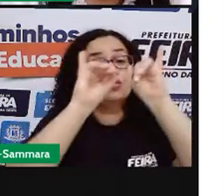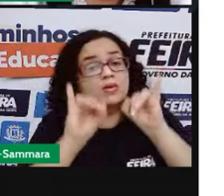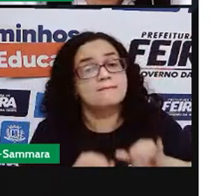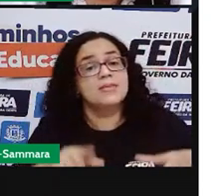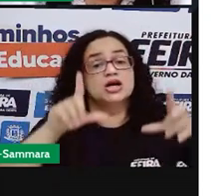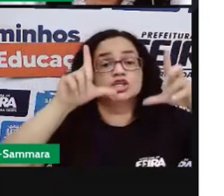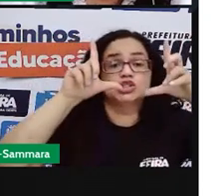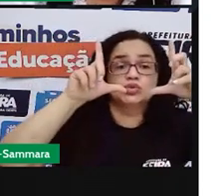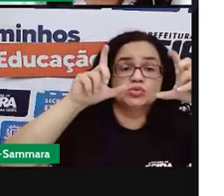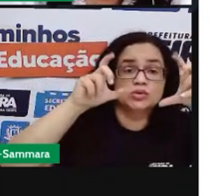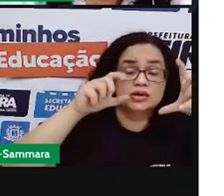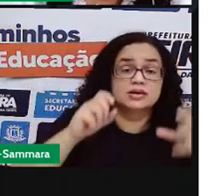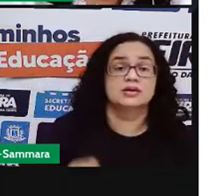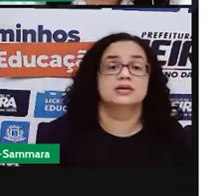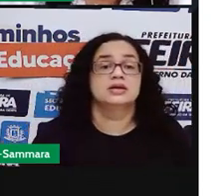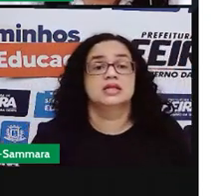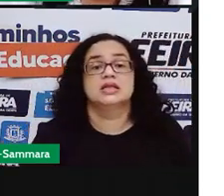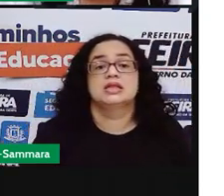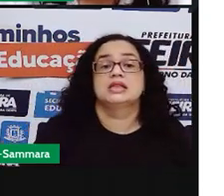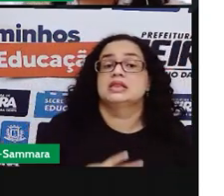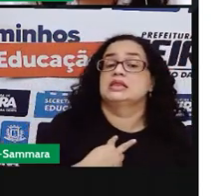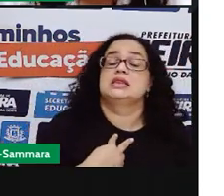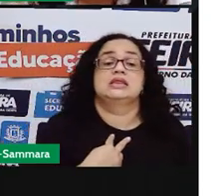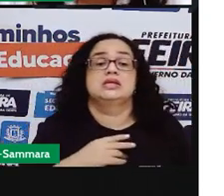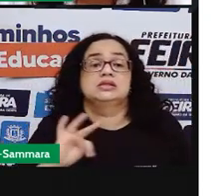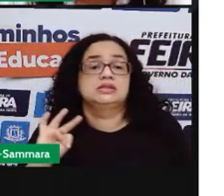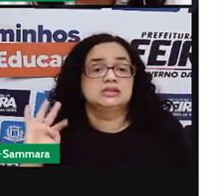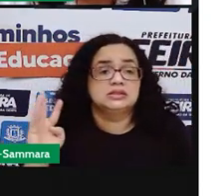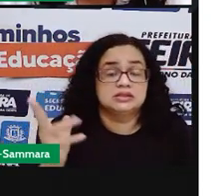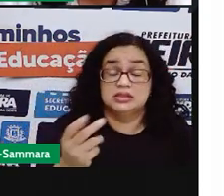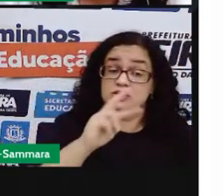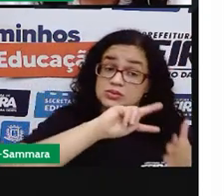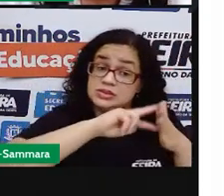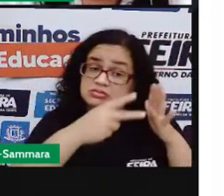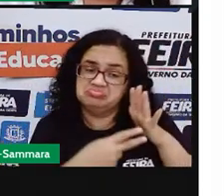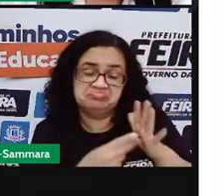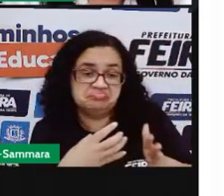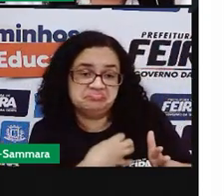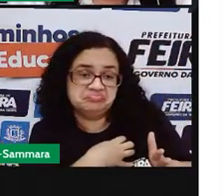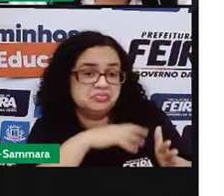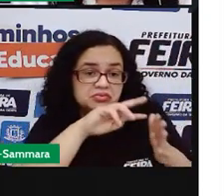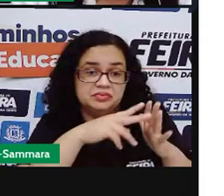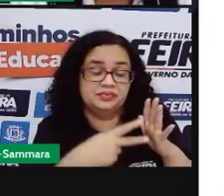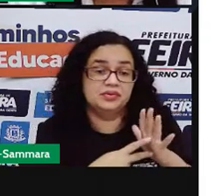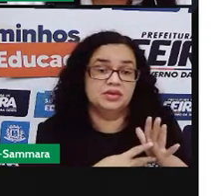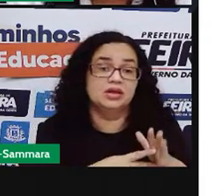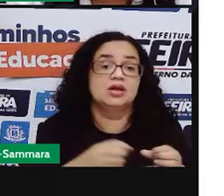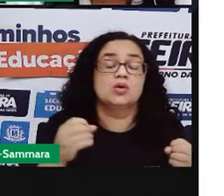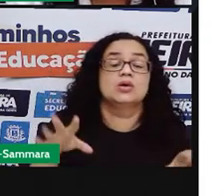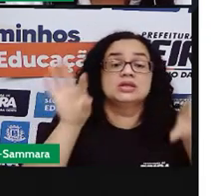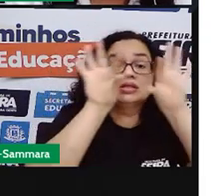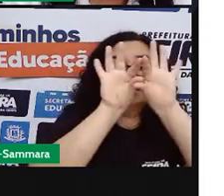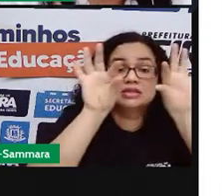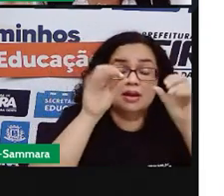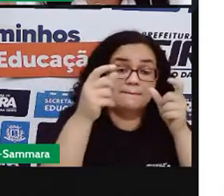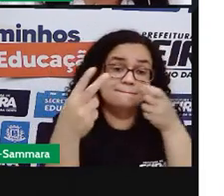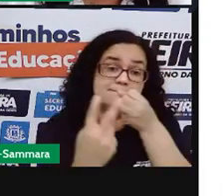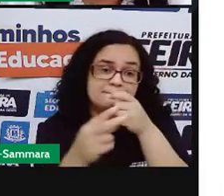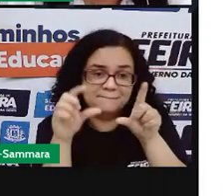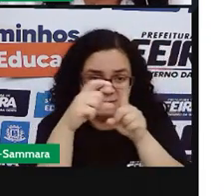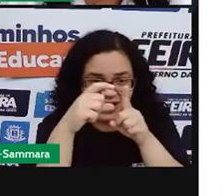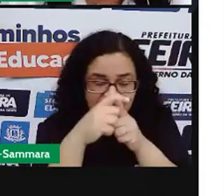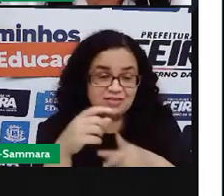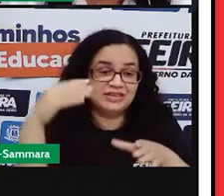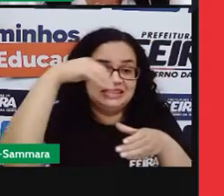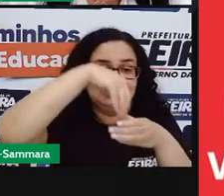foto, mas ela não vai ter tanto significado quanto as palavras dentro